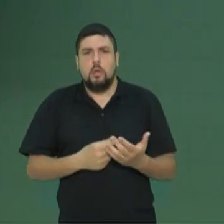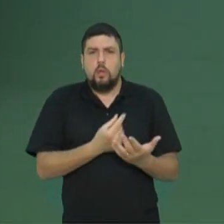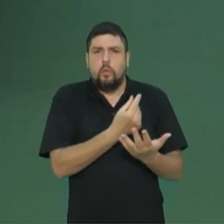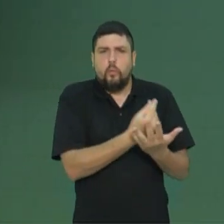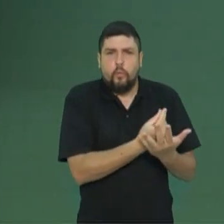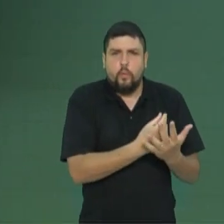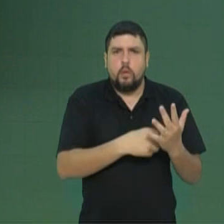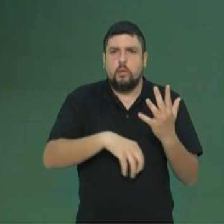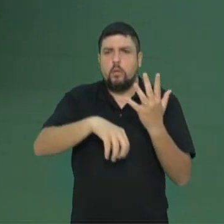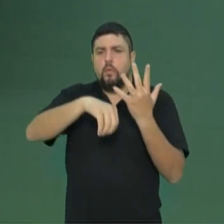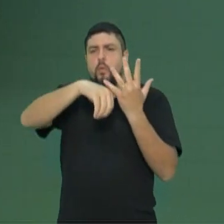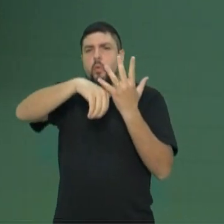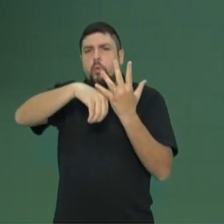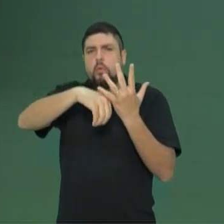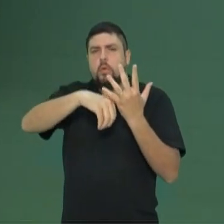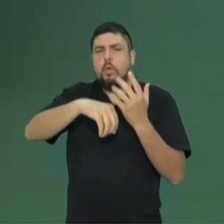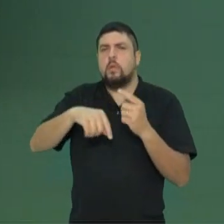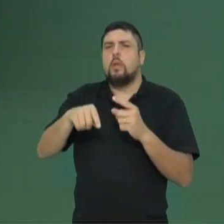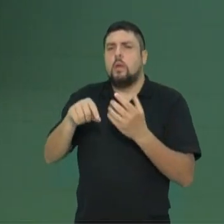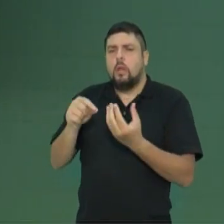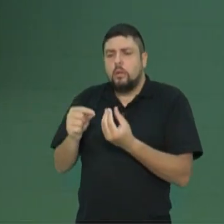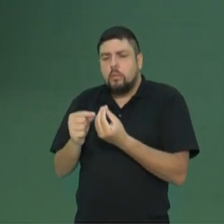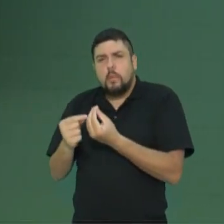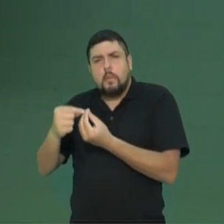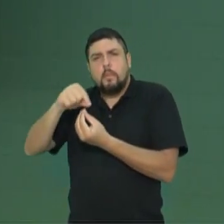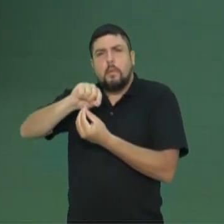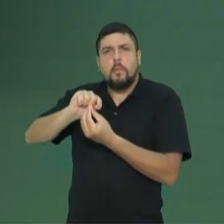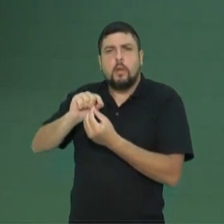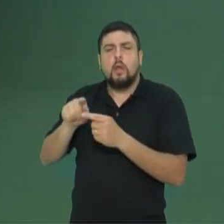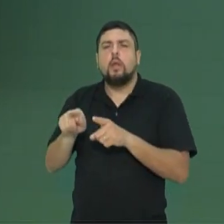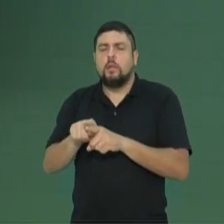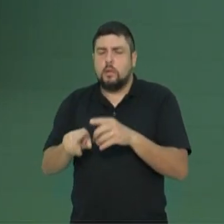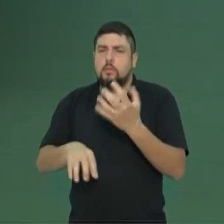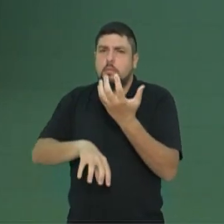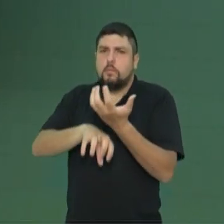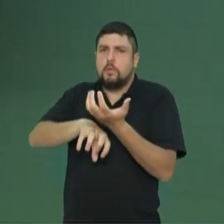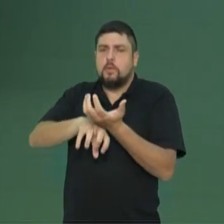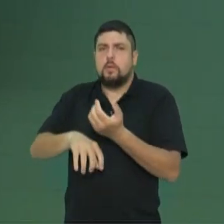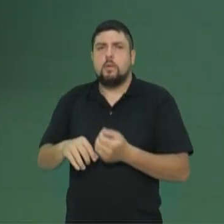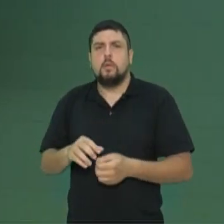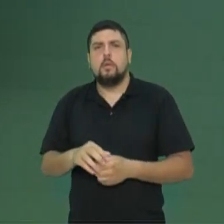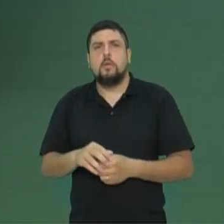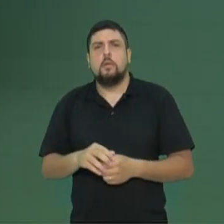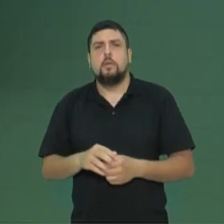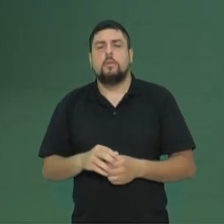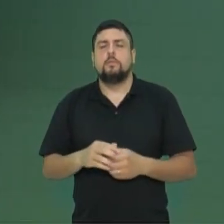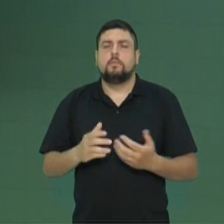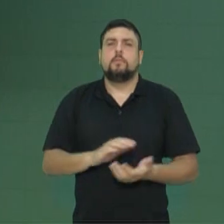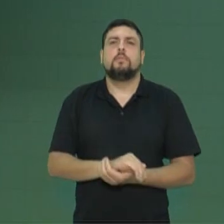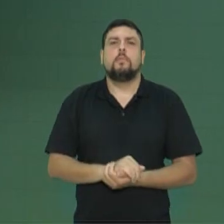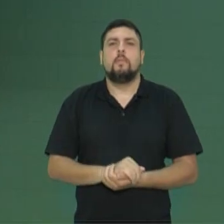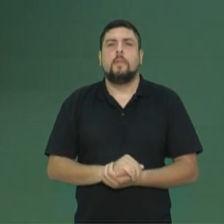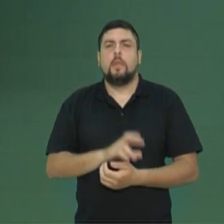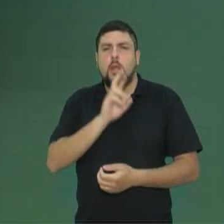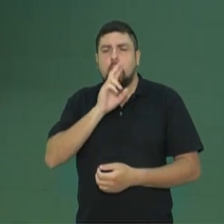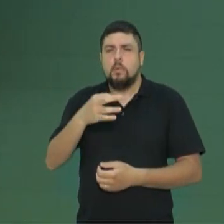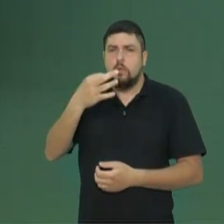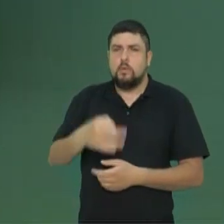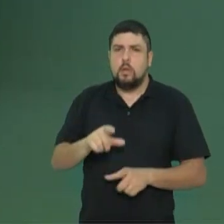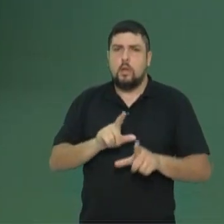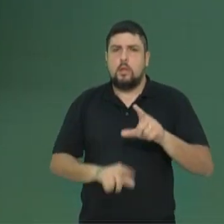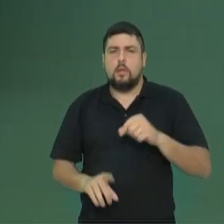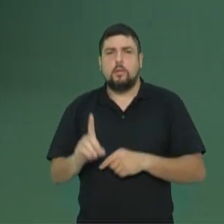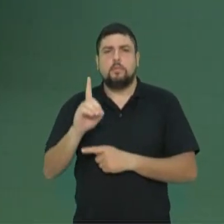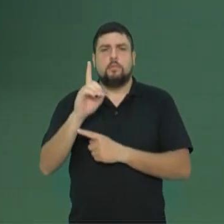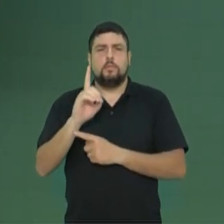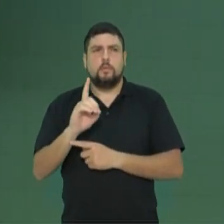gimnospermas e pteridóftas têm raízes. Então não confirmaria para nós. Correta? Letra D, que